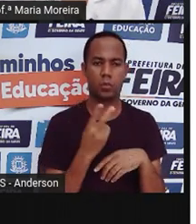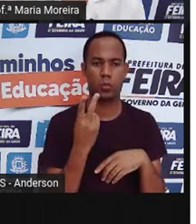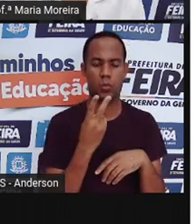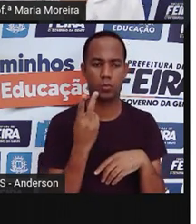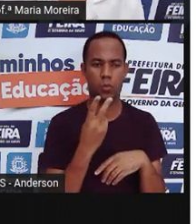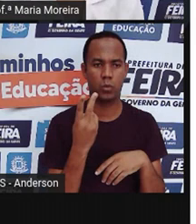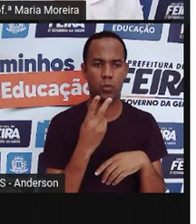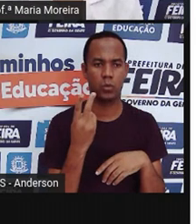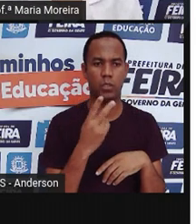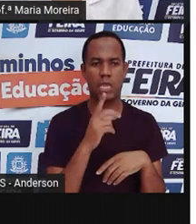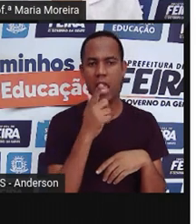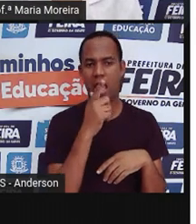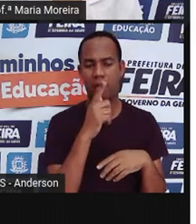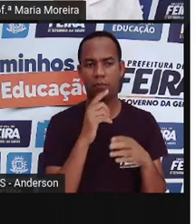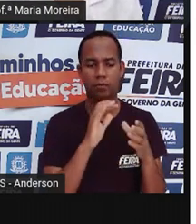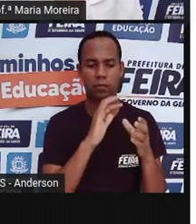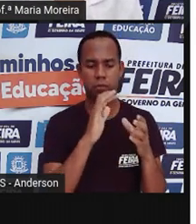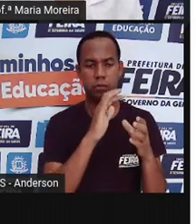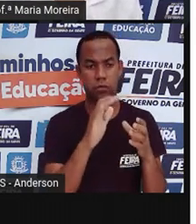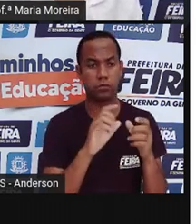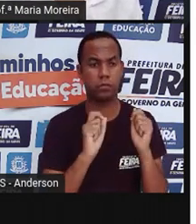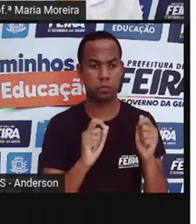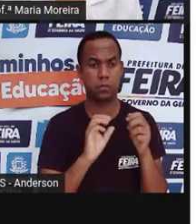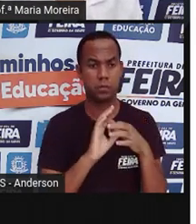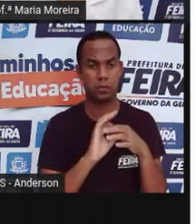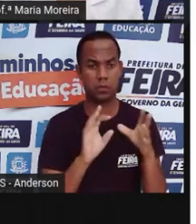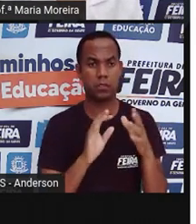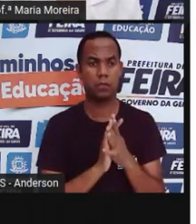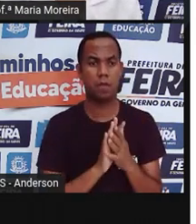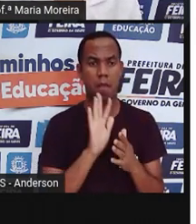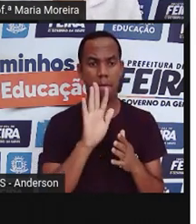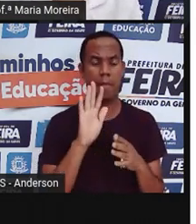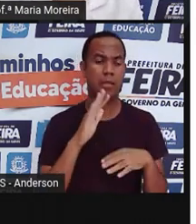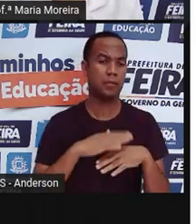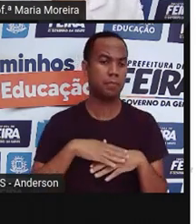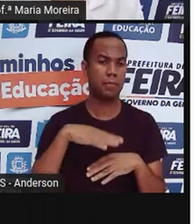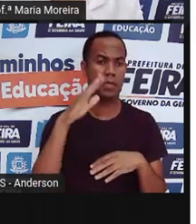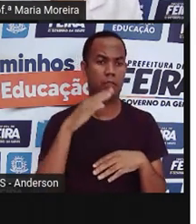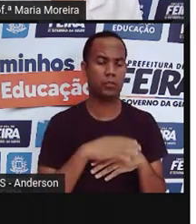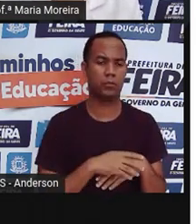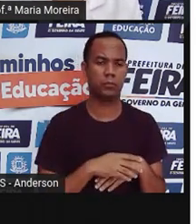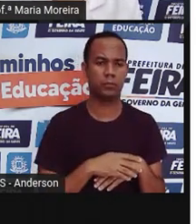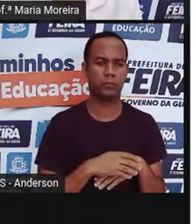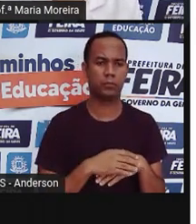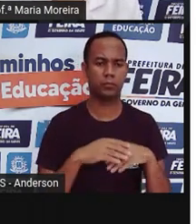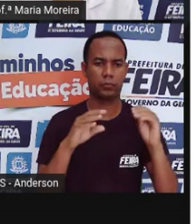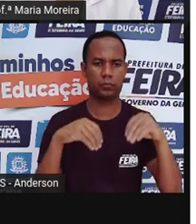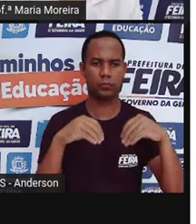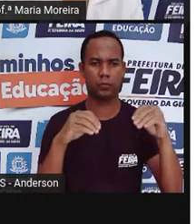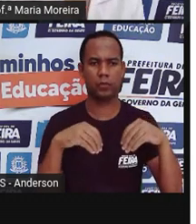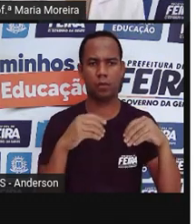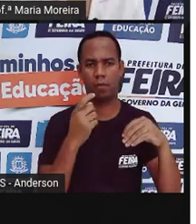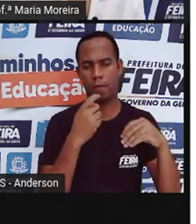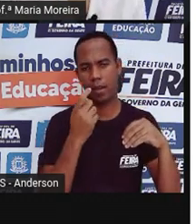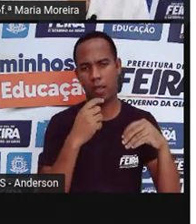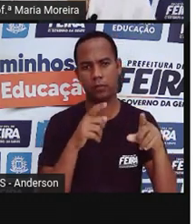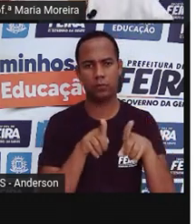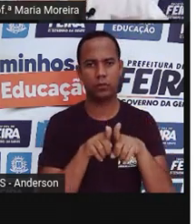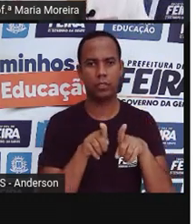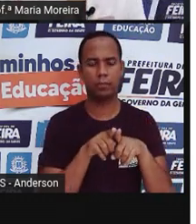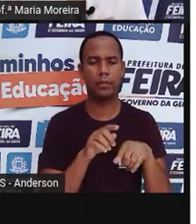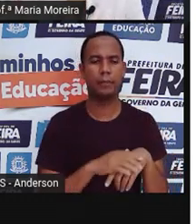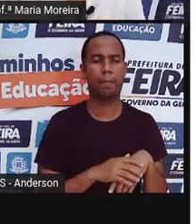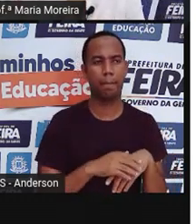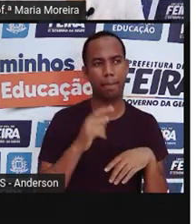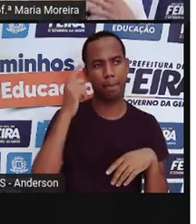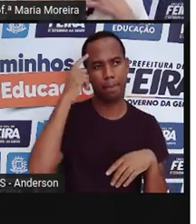a lavagem é indicada mas em espaço de tempo maior do que o plástico para evitar desgaste. Vamos pensar aqui. Se